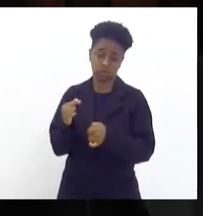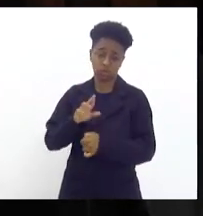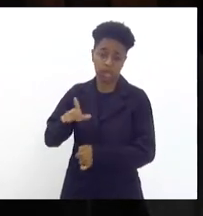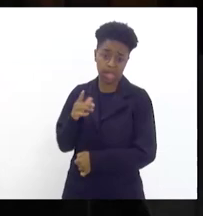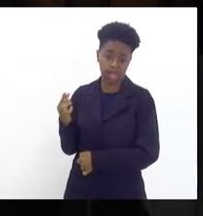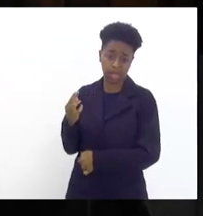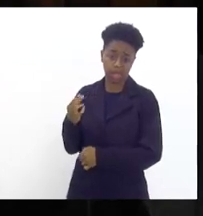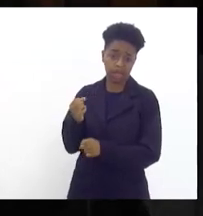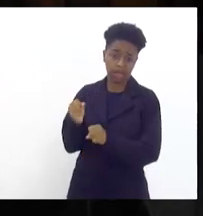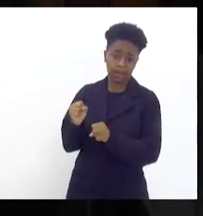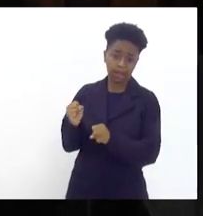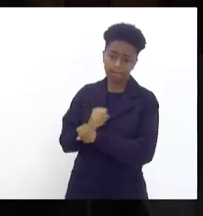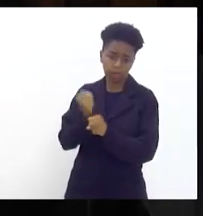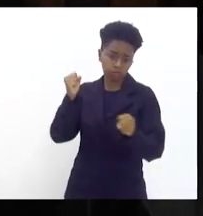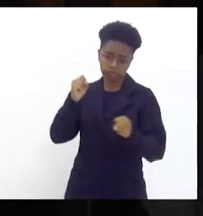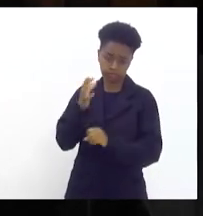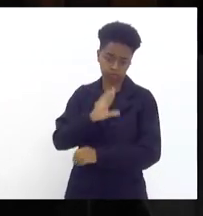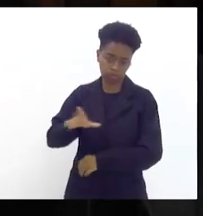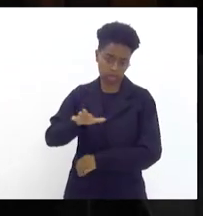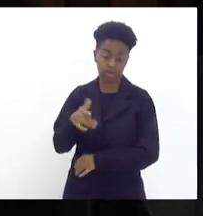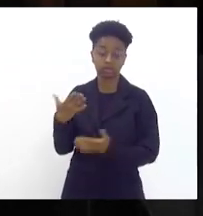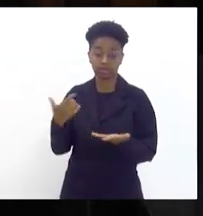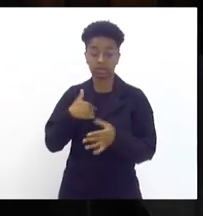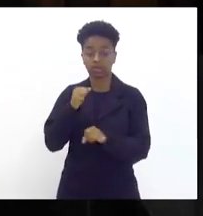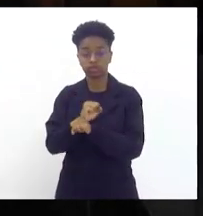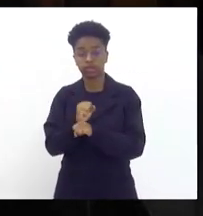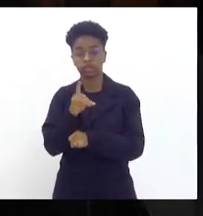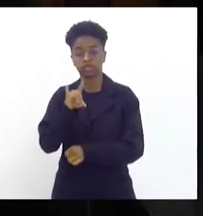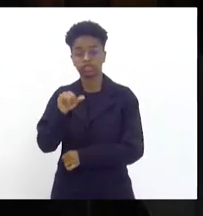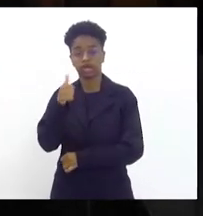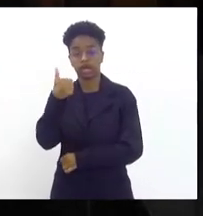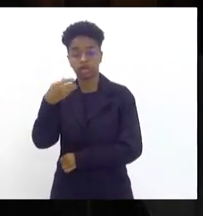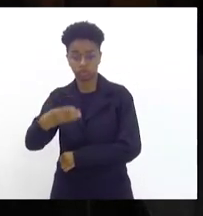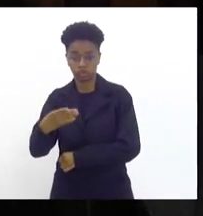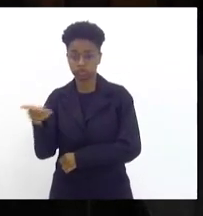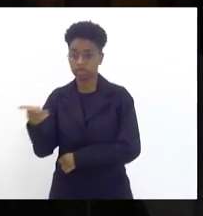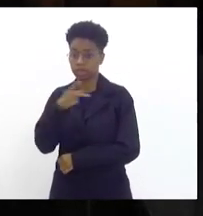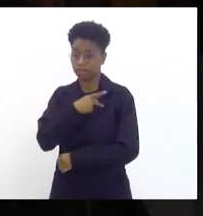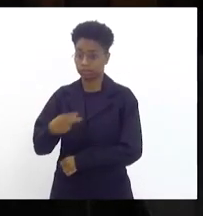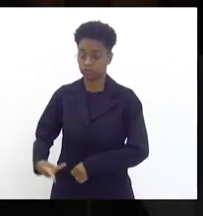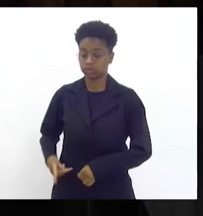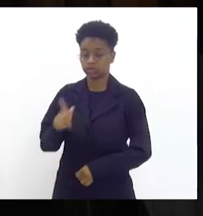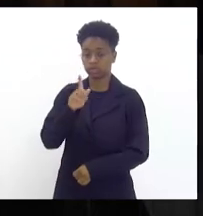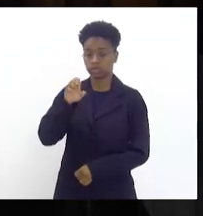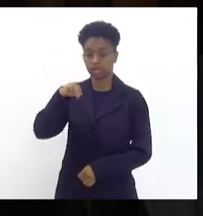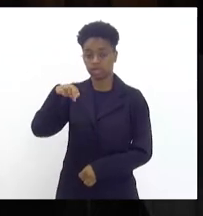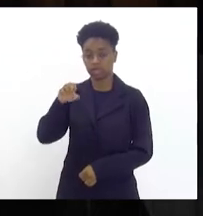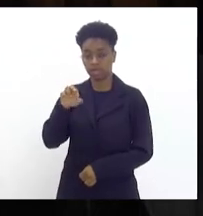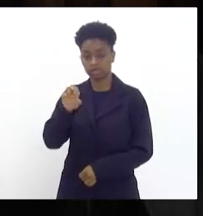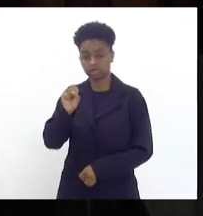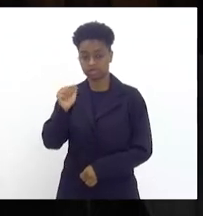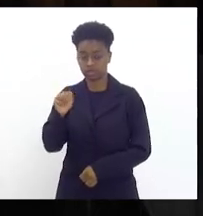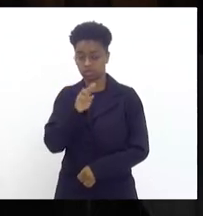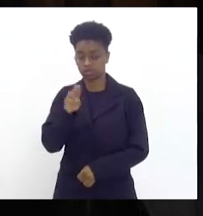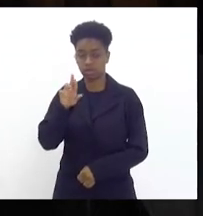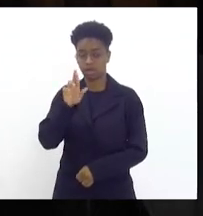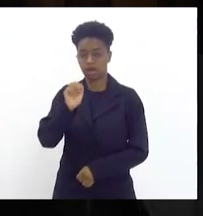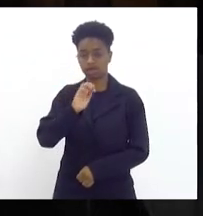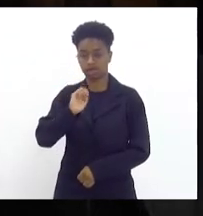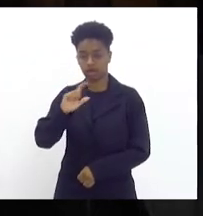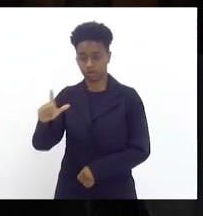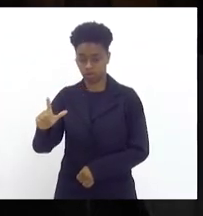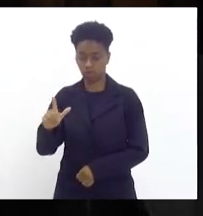então estou aguardando no próximo dia 14 senhor presidente da Genersa senhor Rafael para que nós